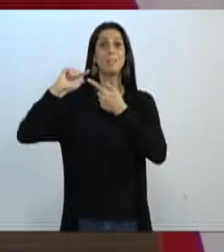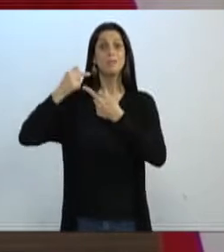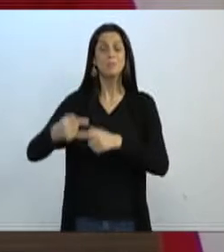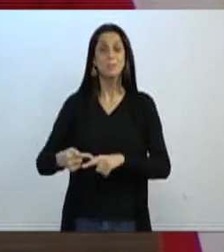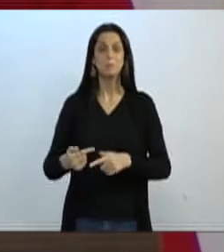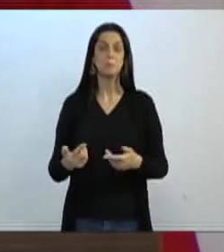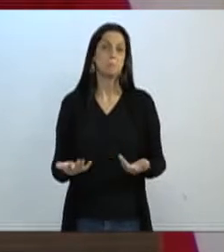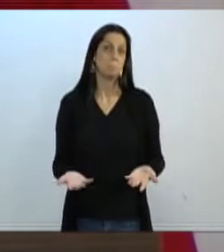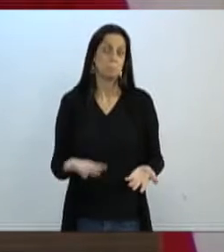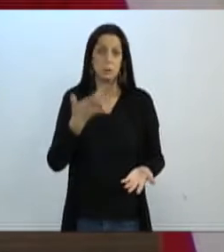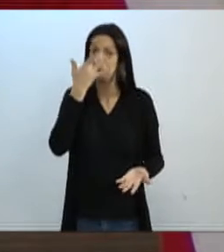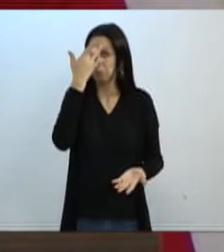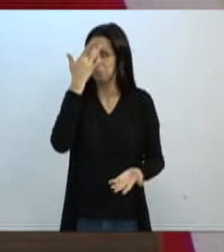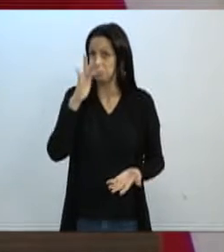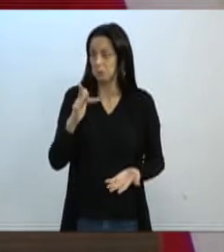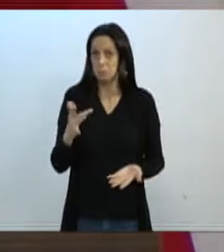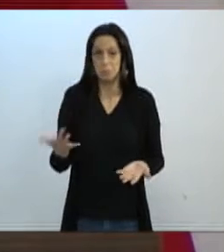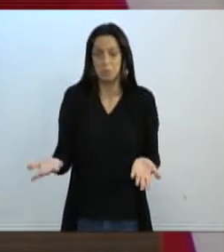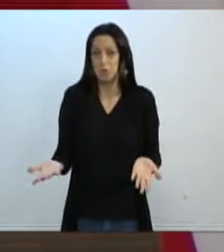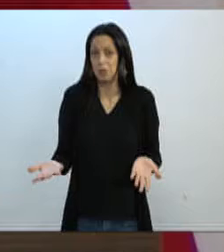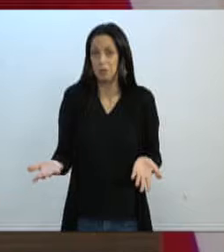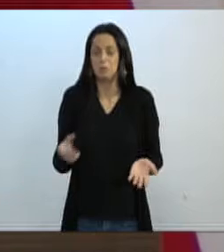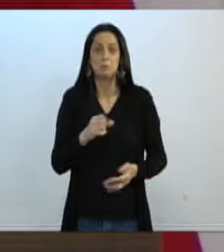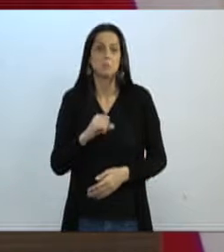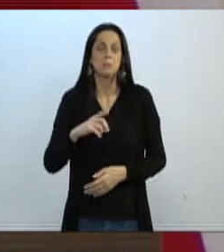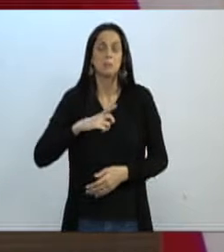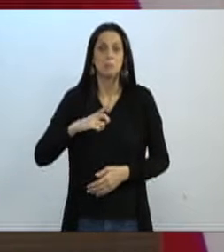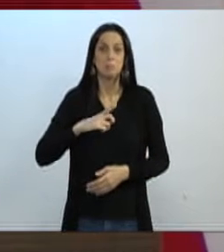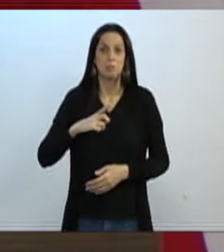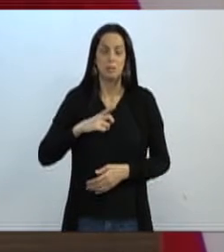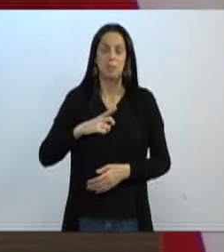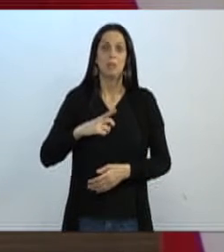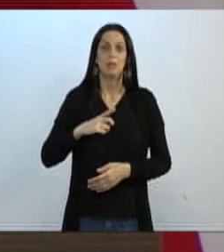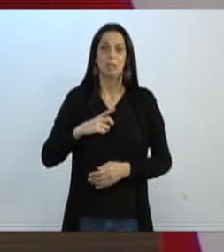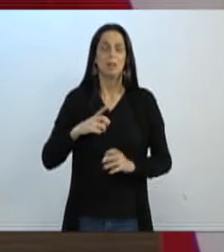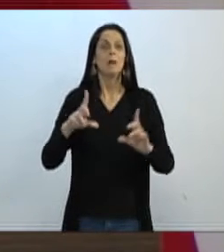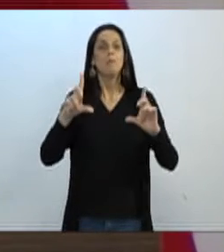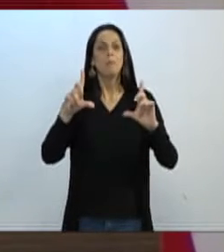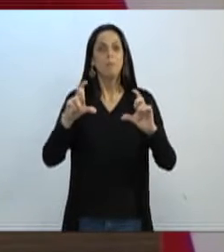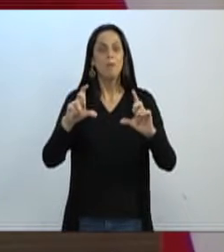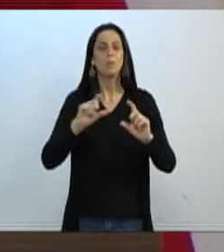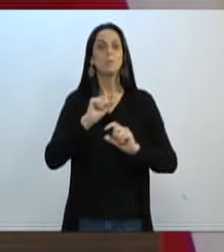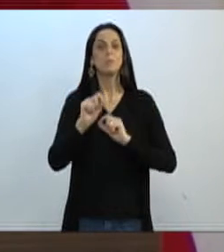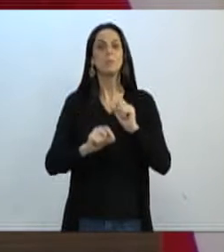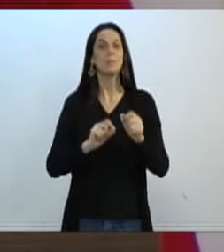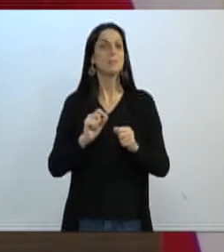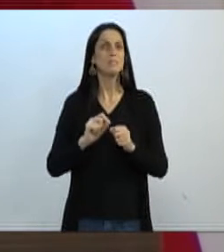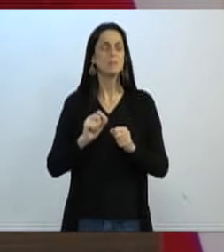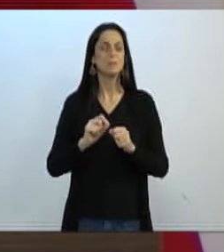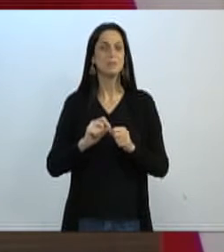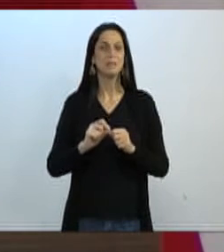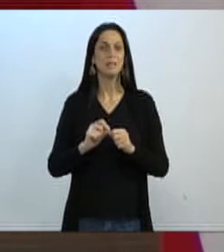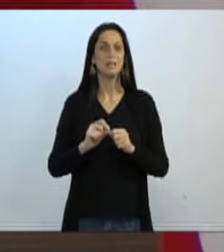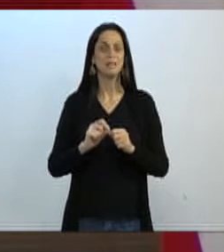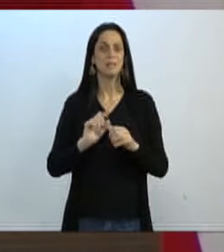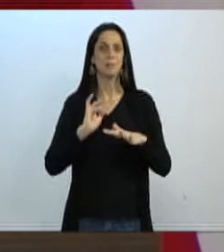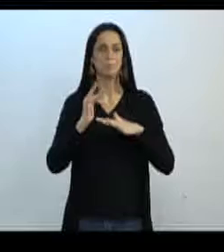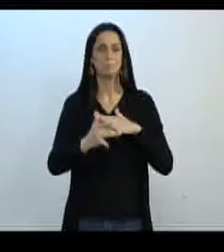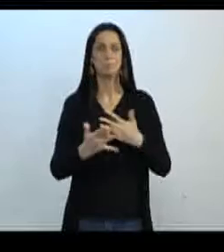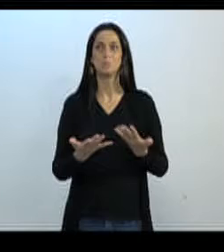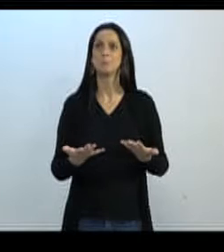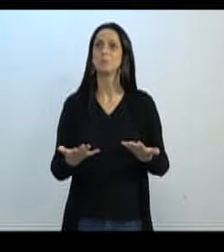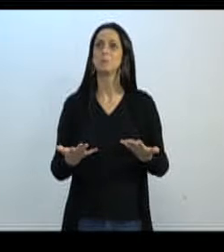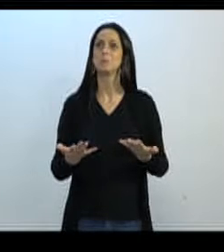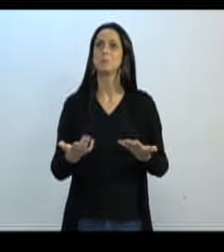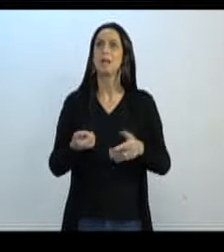Eu não sei se tem aí a foto do que foi feito, foi um